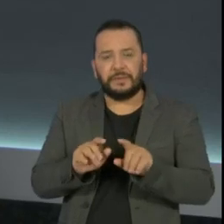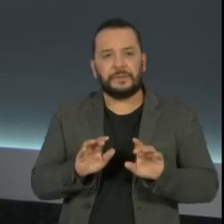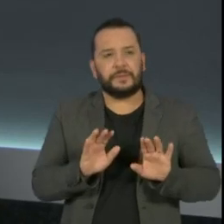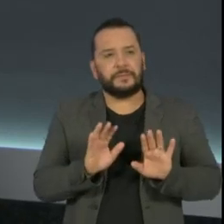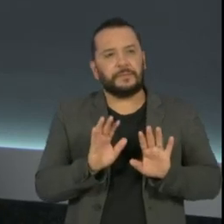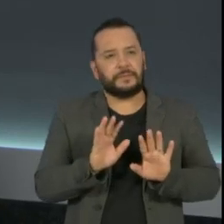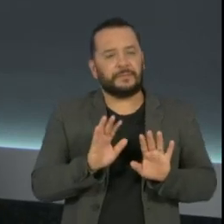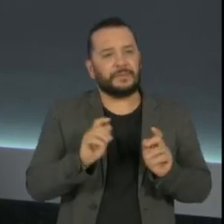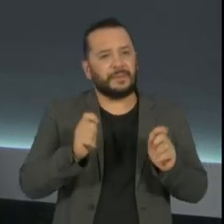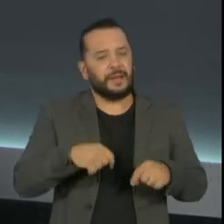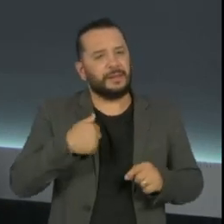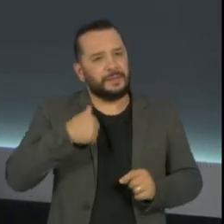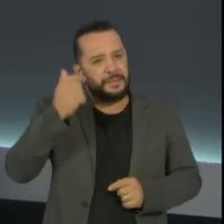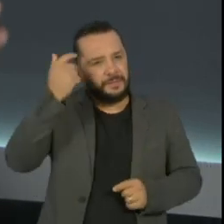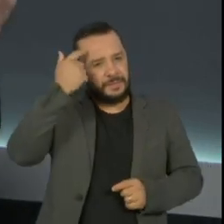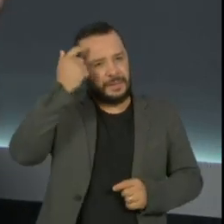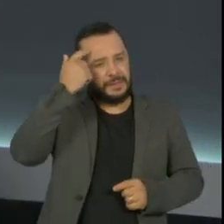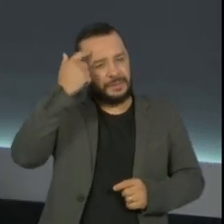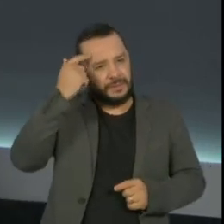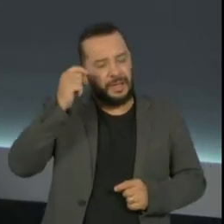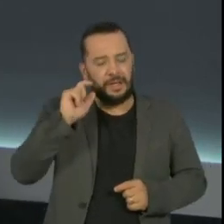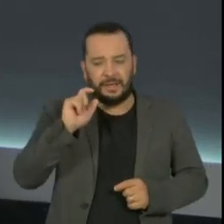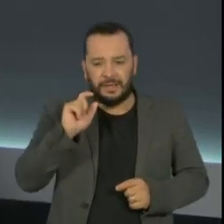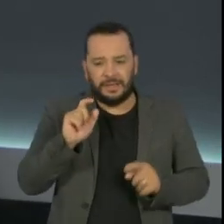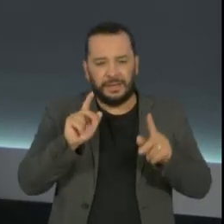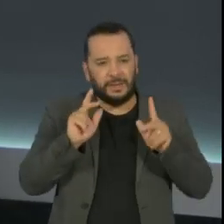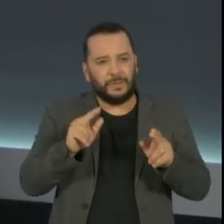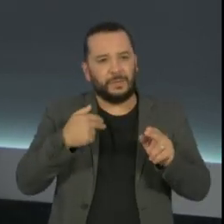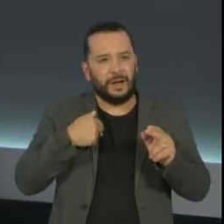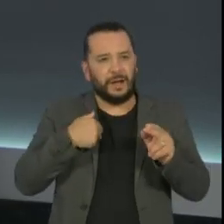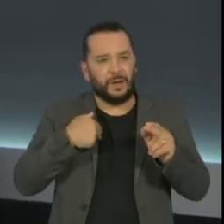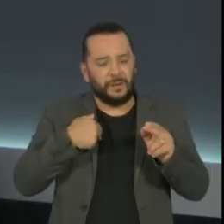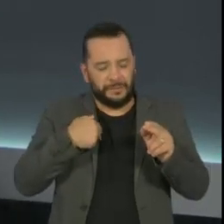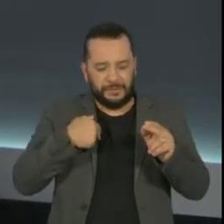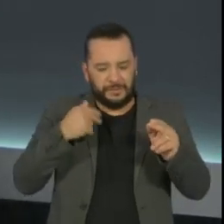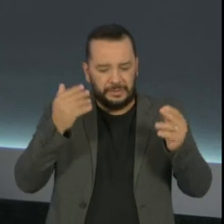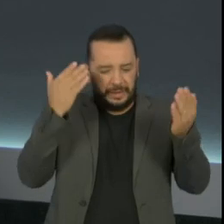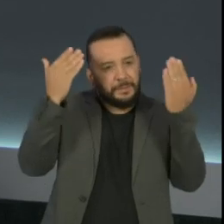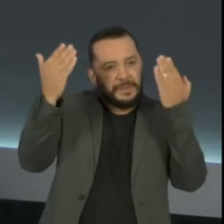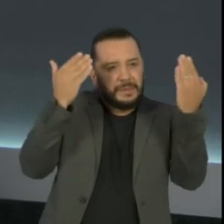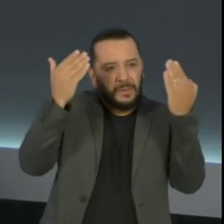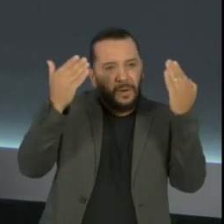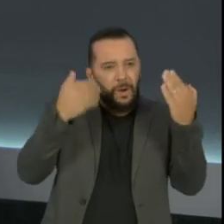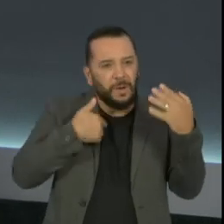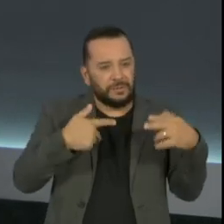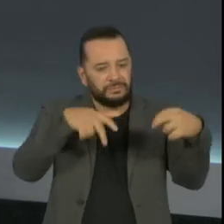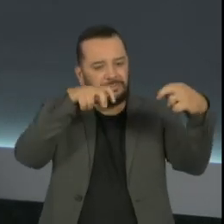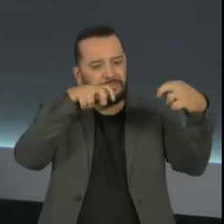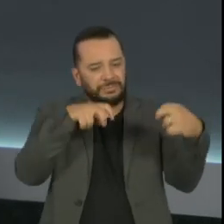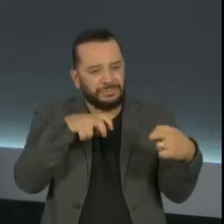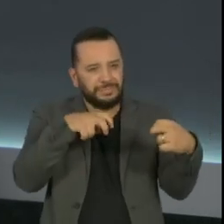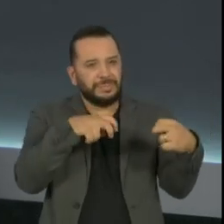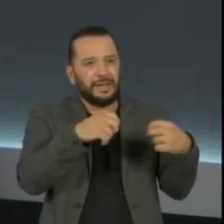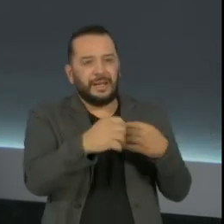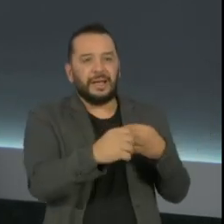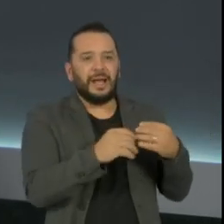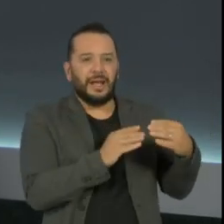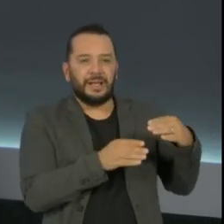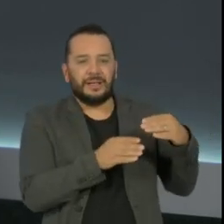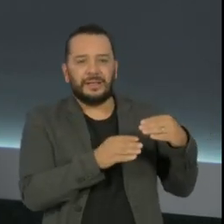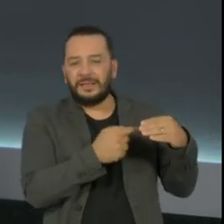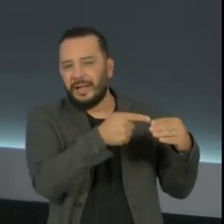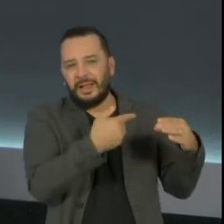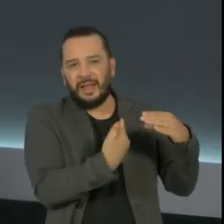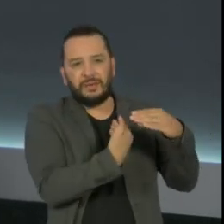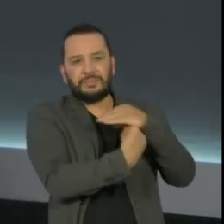uma grande terapia? Quer dizer, quando a gente faz terapia, a gente se tranca num consultório com alguém que nos ajuda a nos confrontarmos